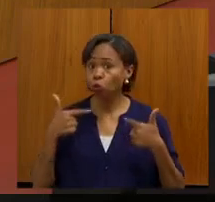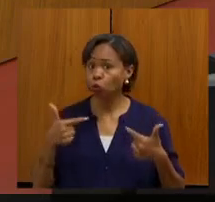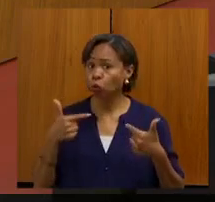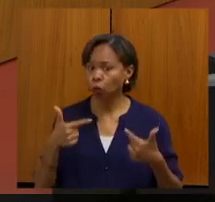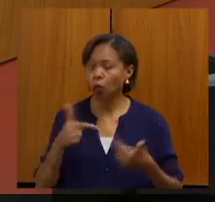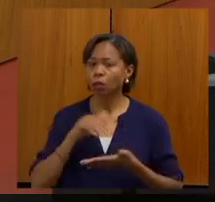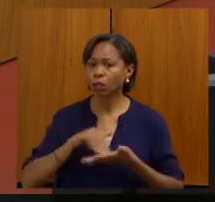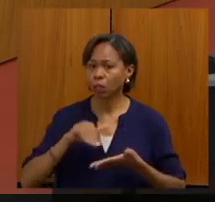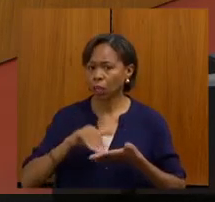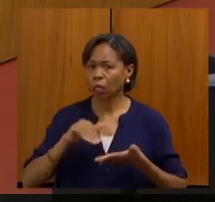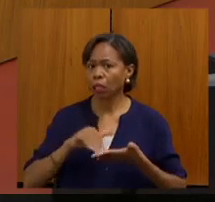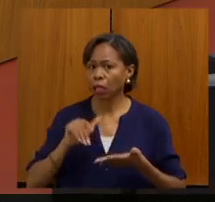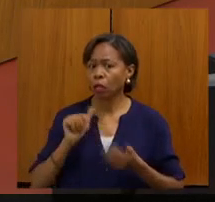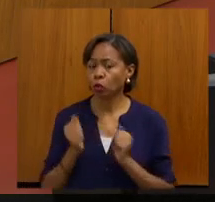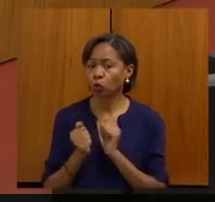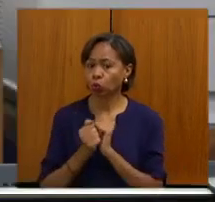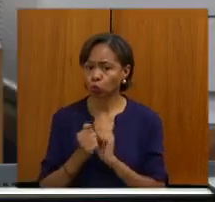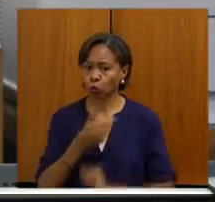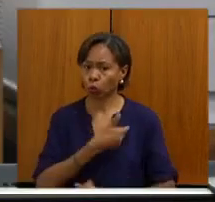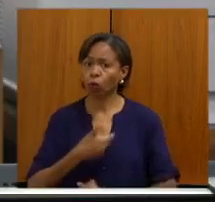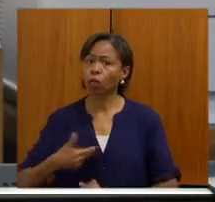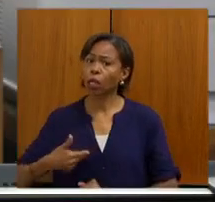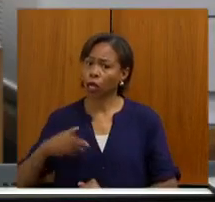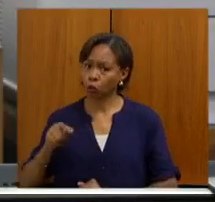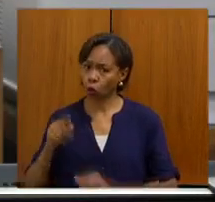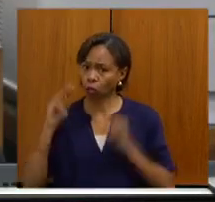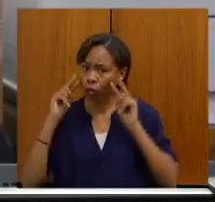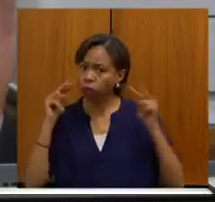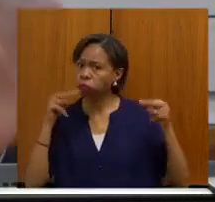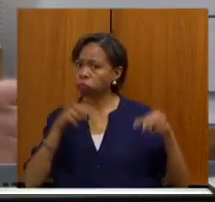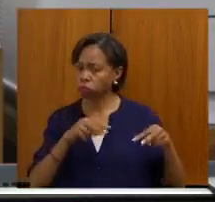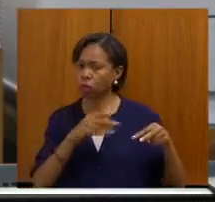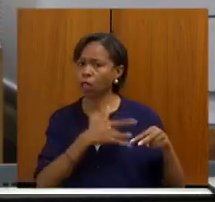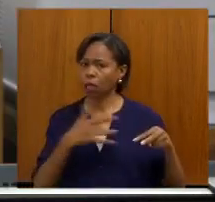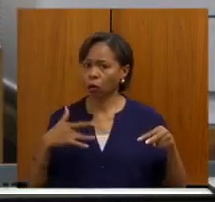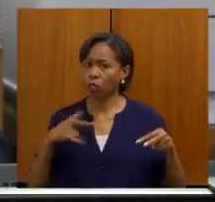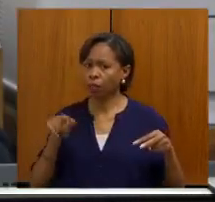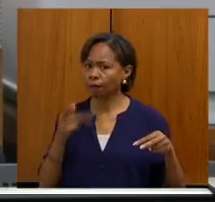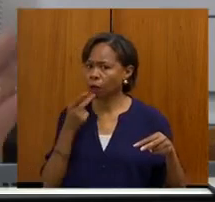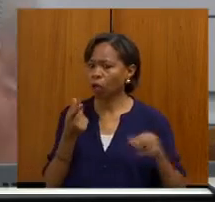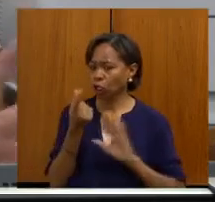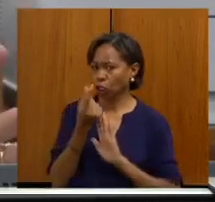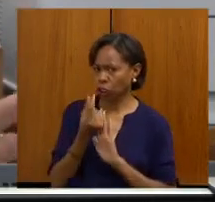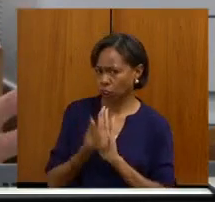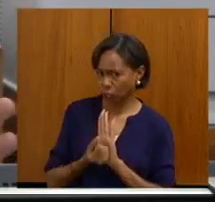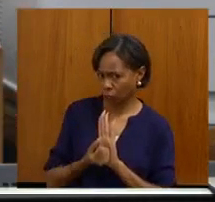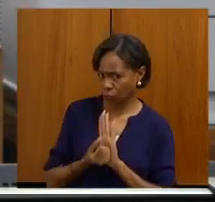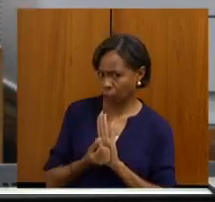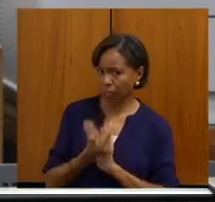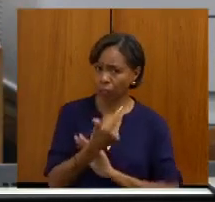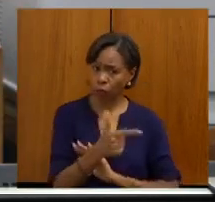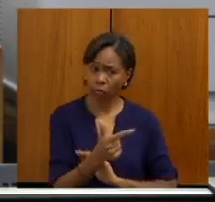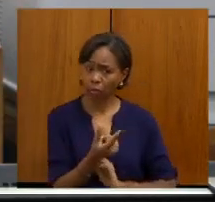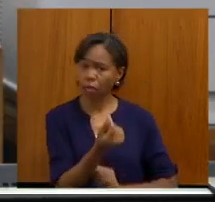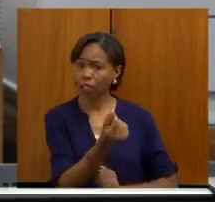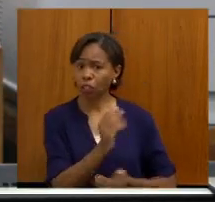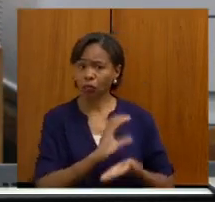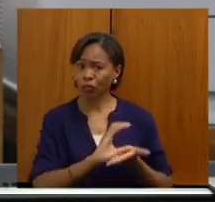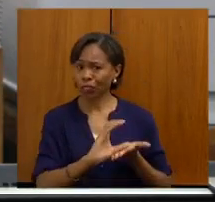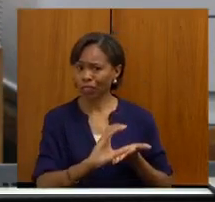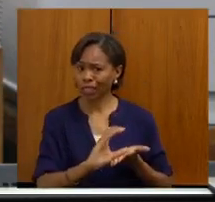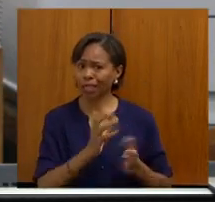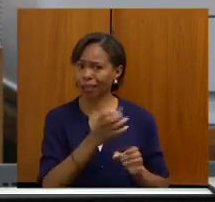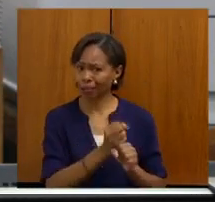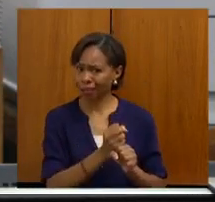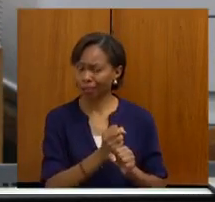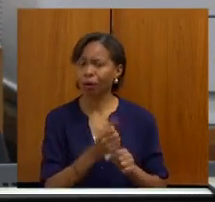secretário com governador, que olhou para a saúde e falou, não existe orçamento sem financeiro, então o financeiro está garantido. Isso nos traz também